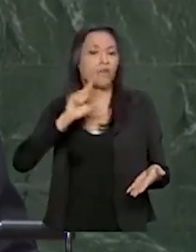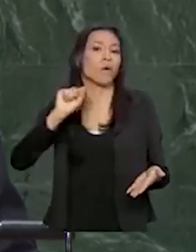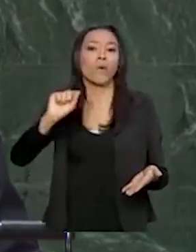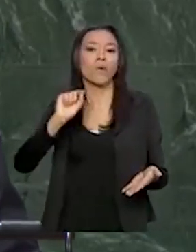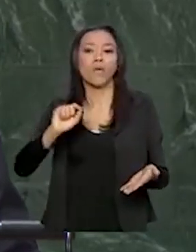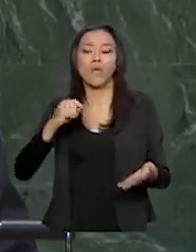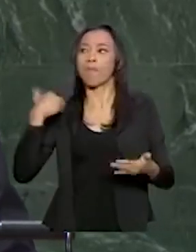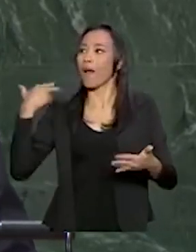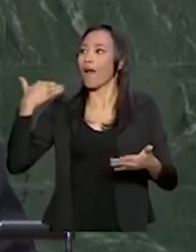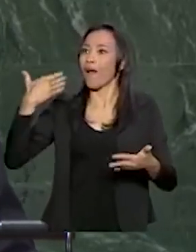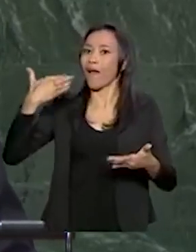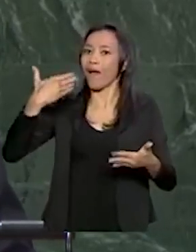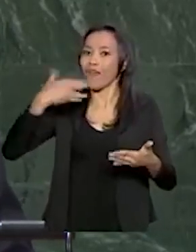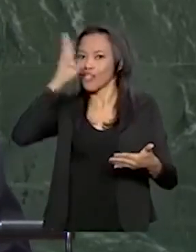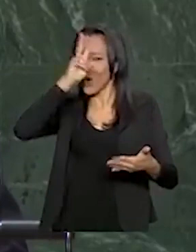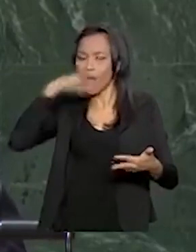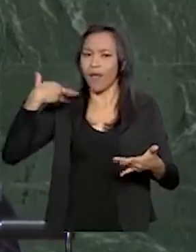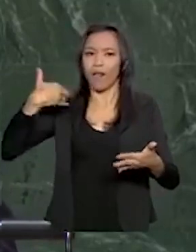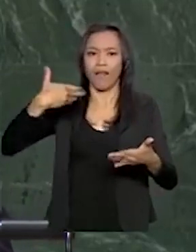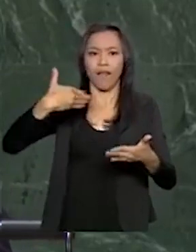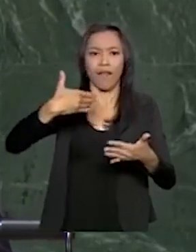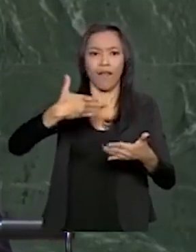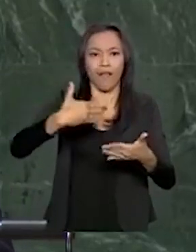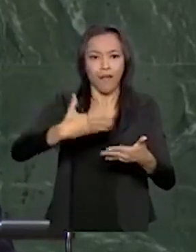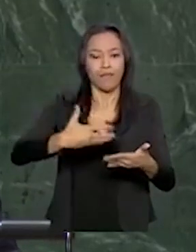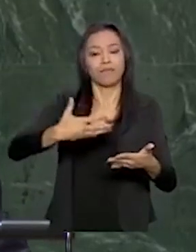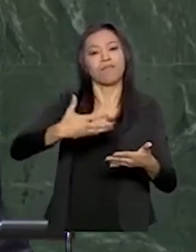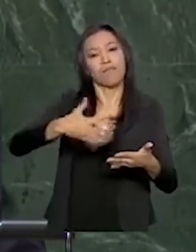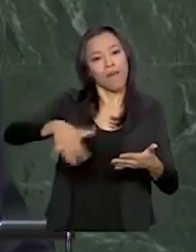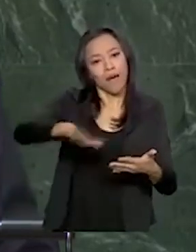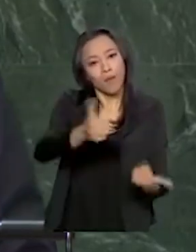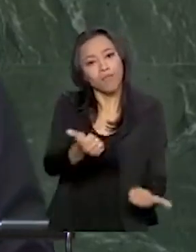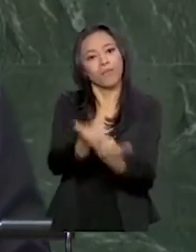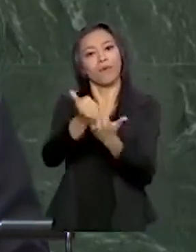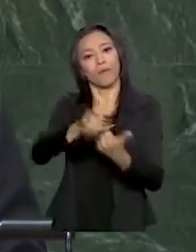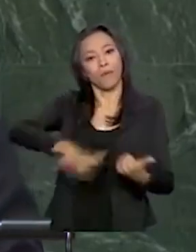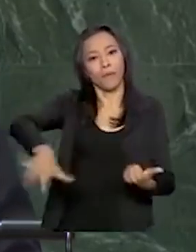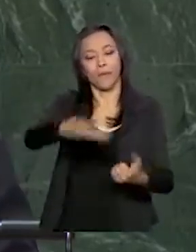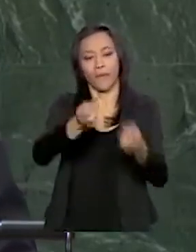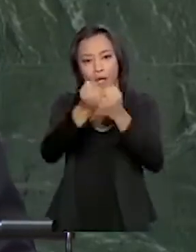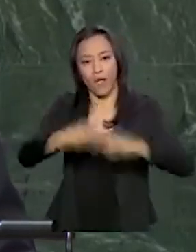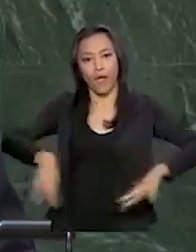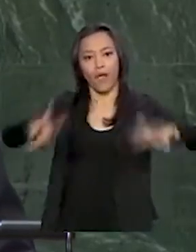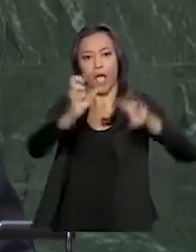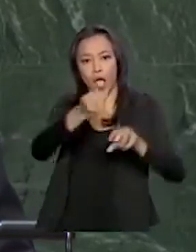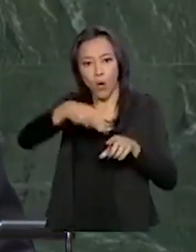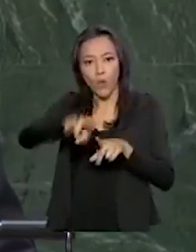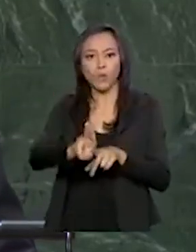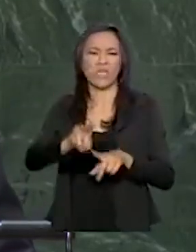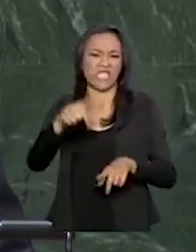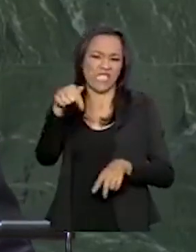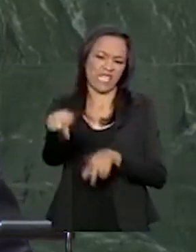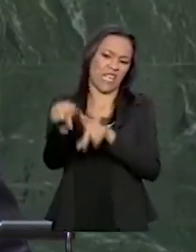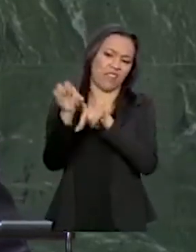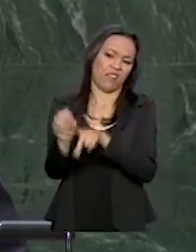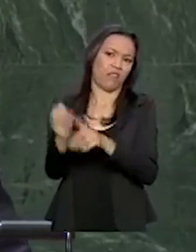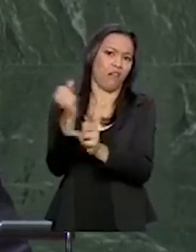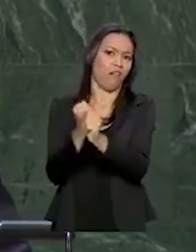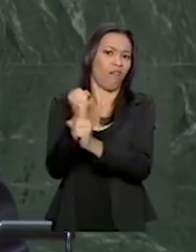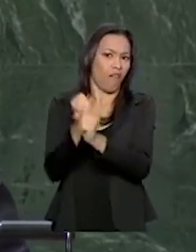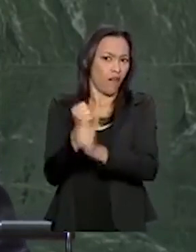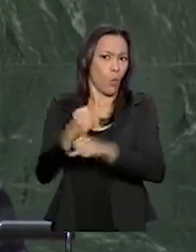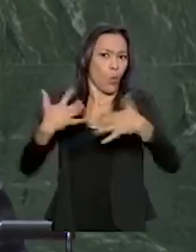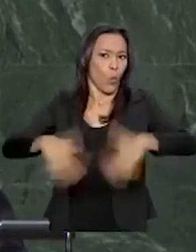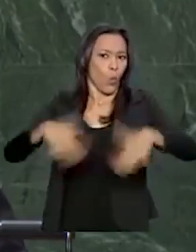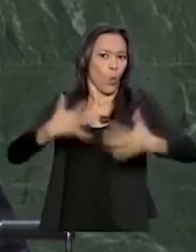histórico de contribuições para as missões da ONU. Há 70 anos, o Brasil tem dado contribuição